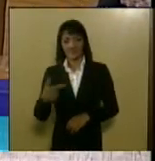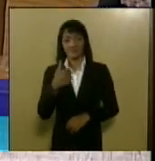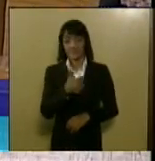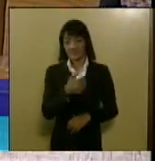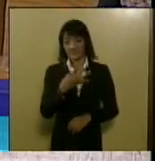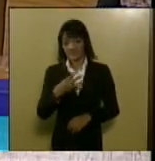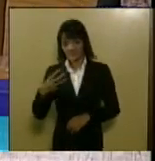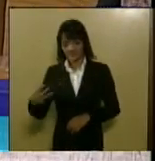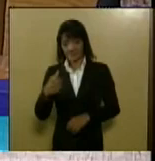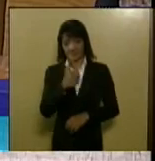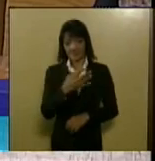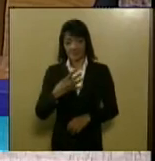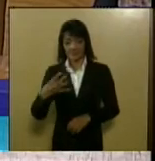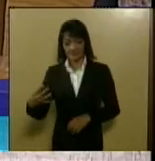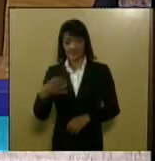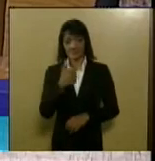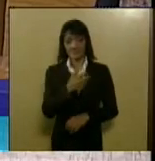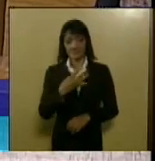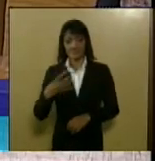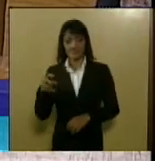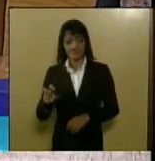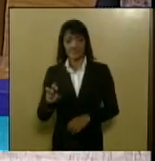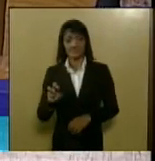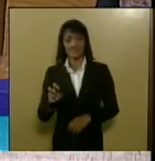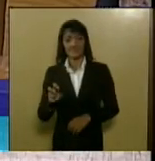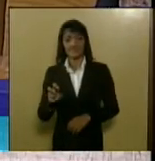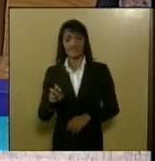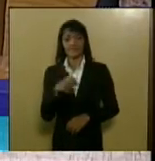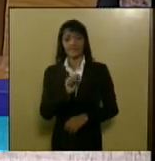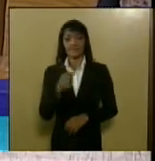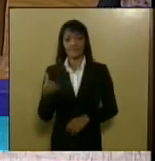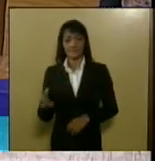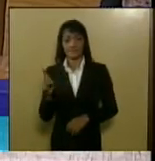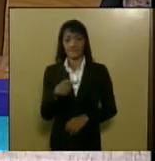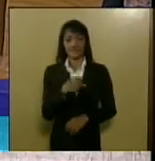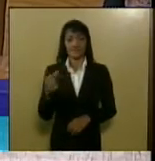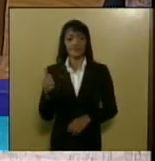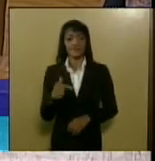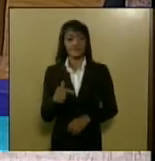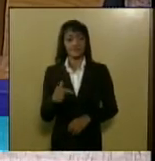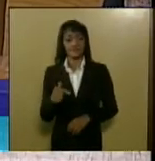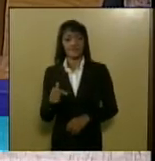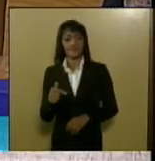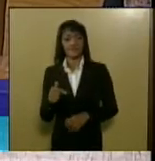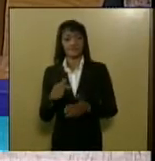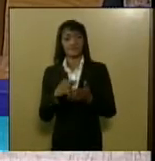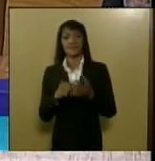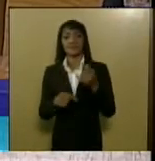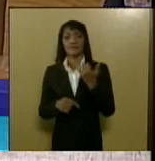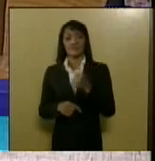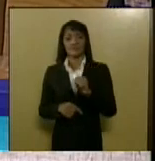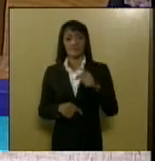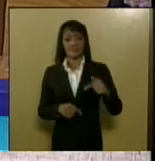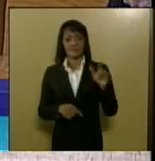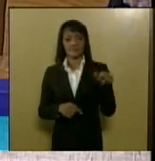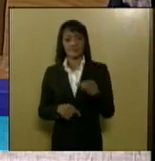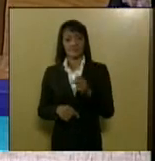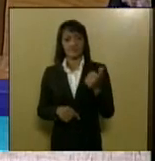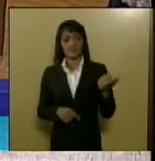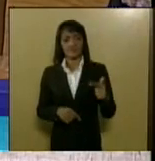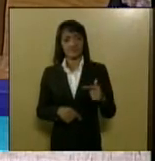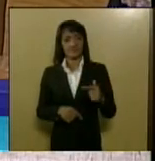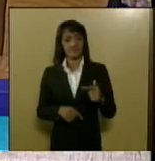144 145 indicação número 86 barra 2017 indicação número 87 barra 2017